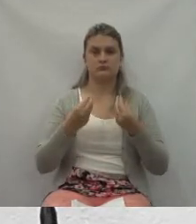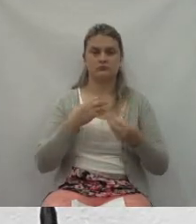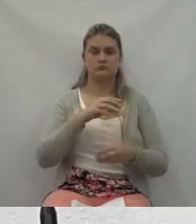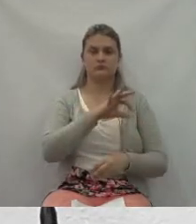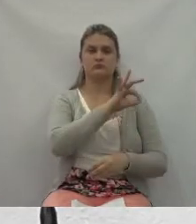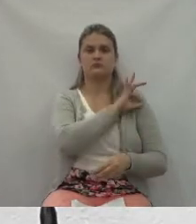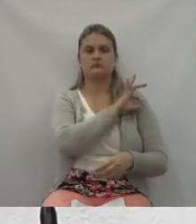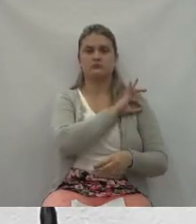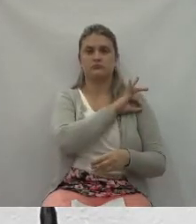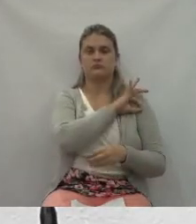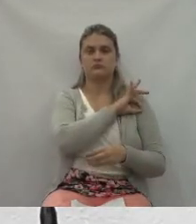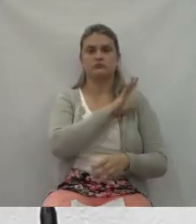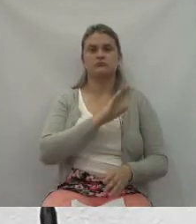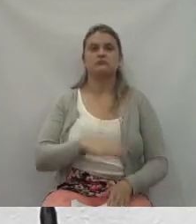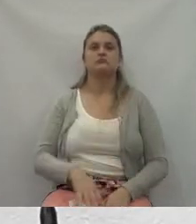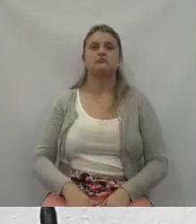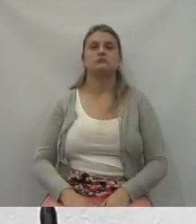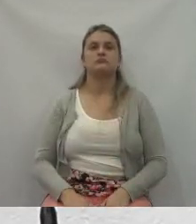estive,